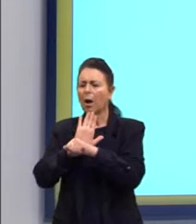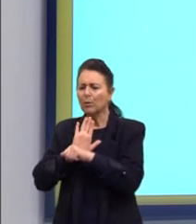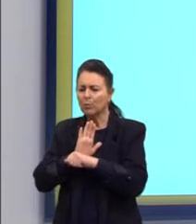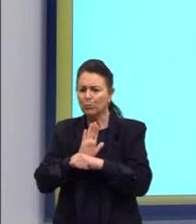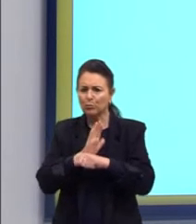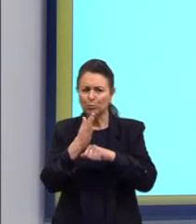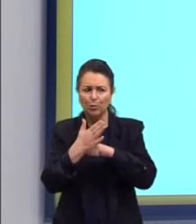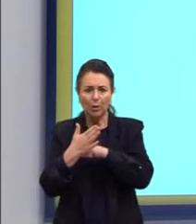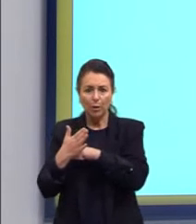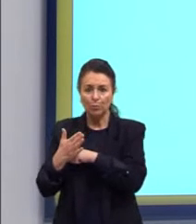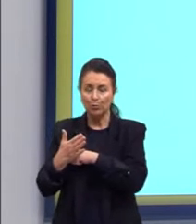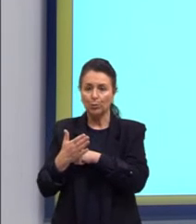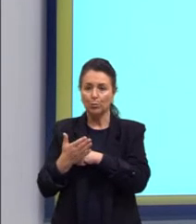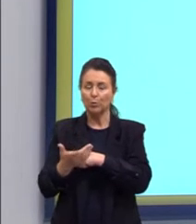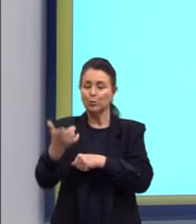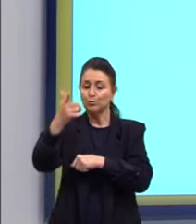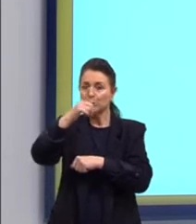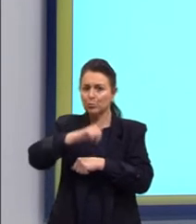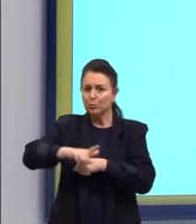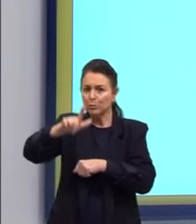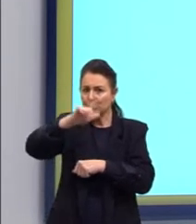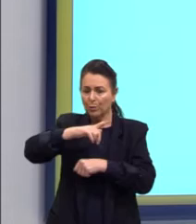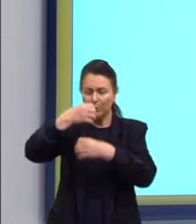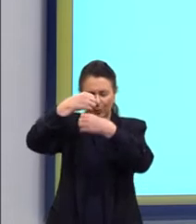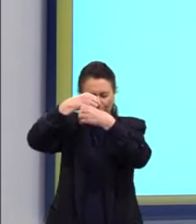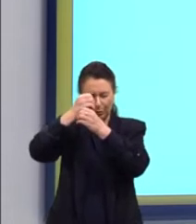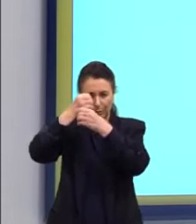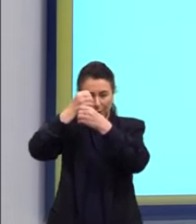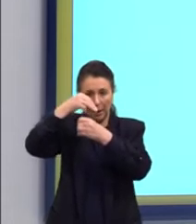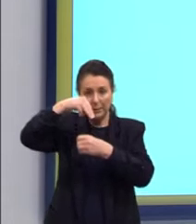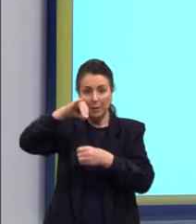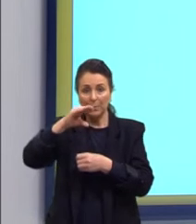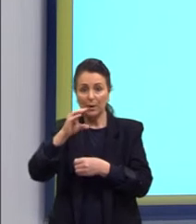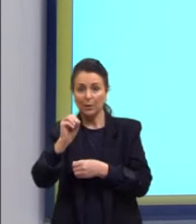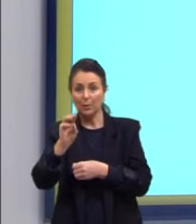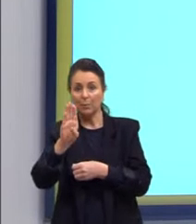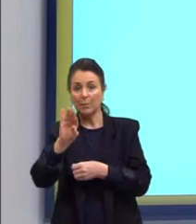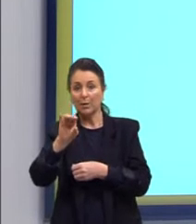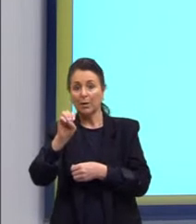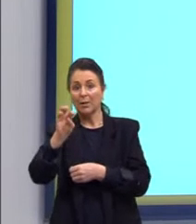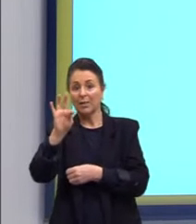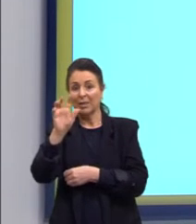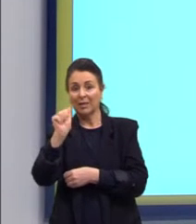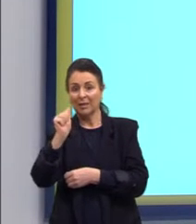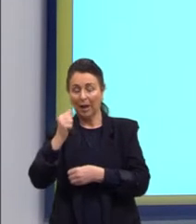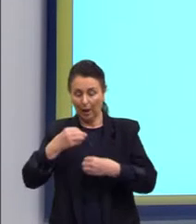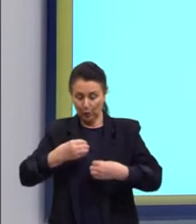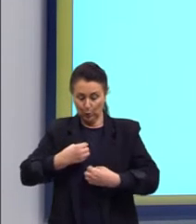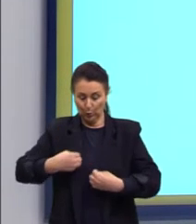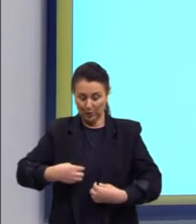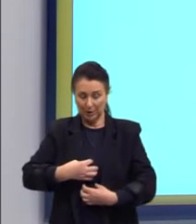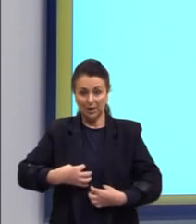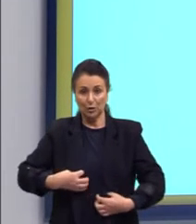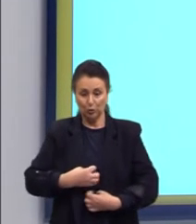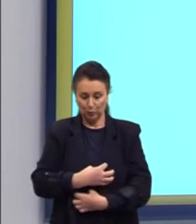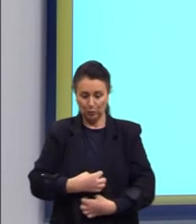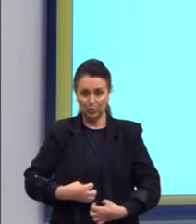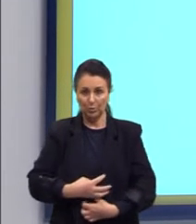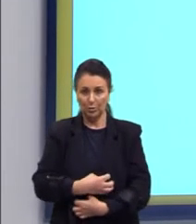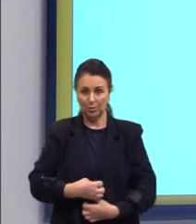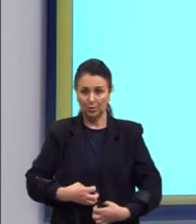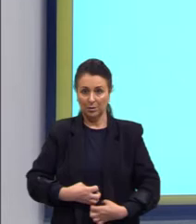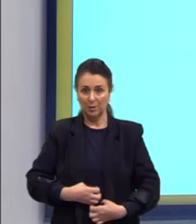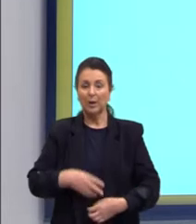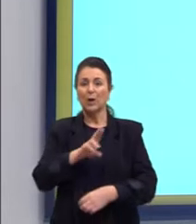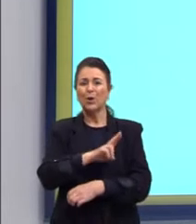reposição da microbiota intestinal. Tá? Há um tempo atrás era chamada de